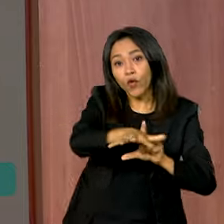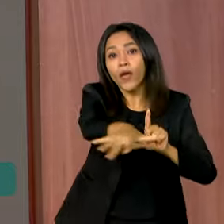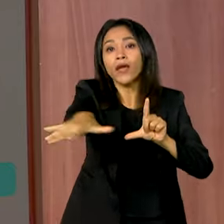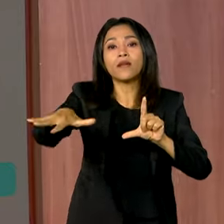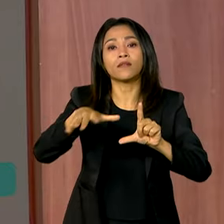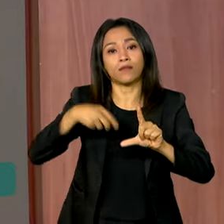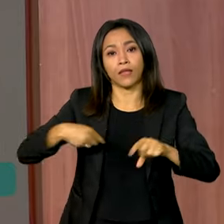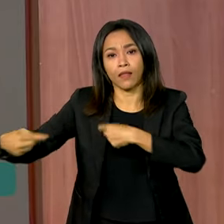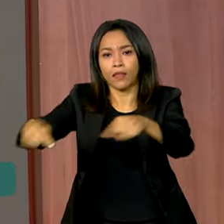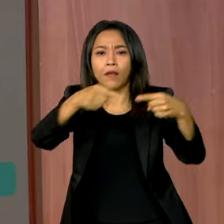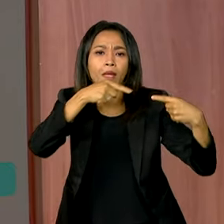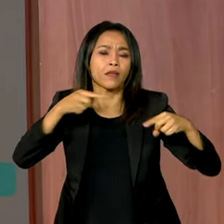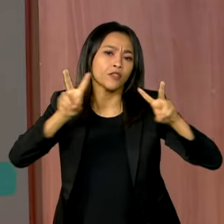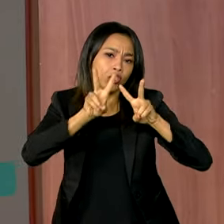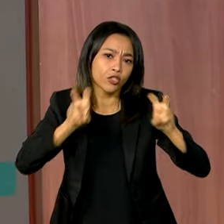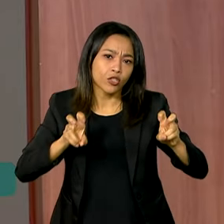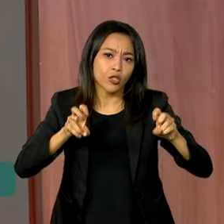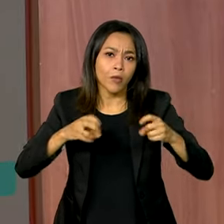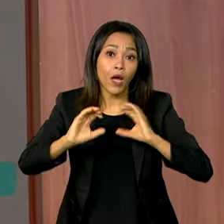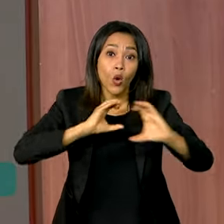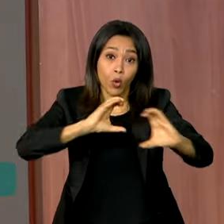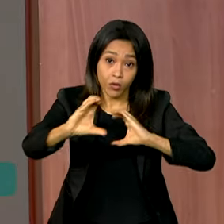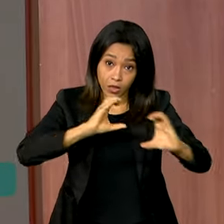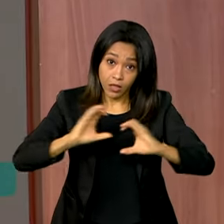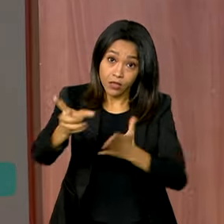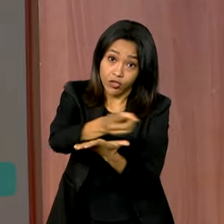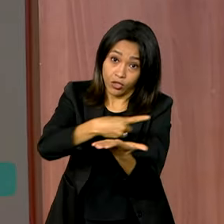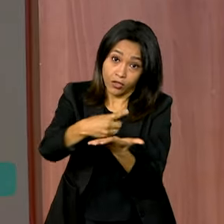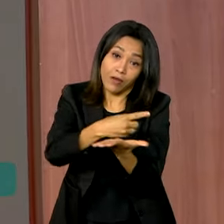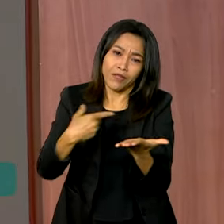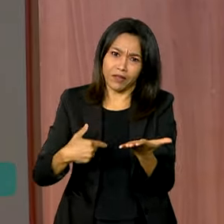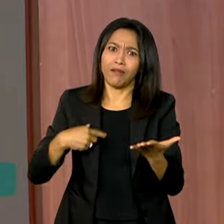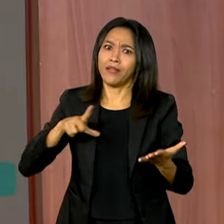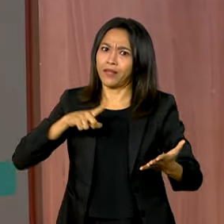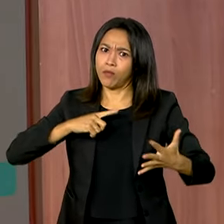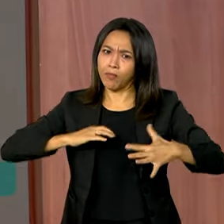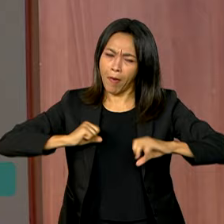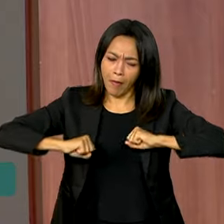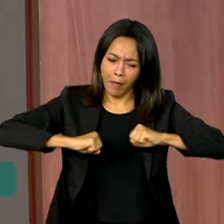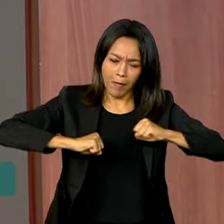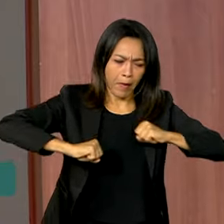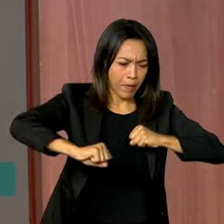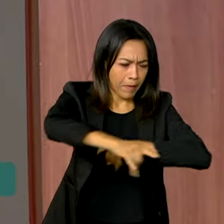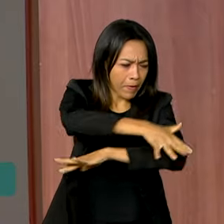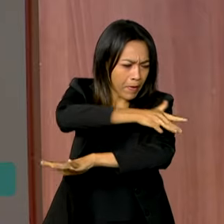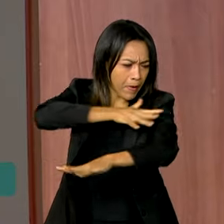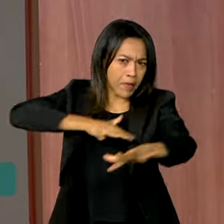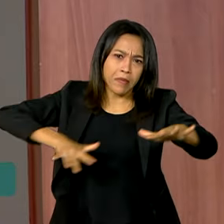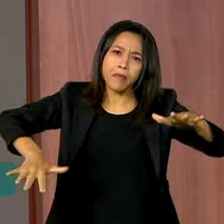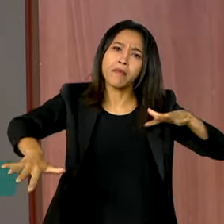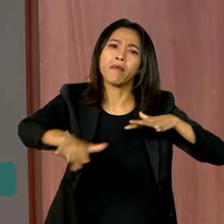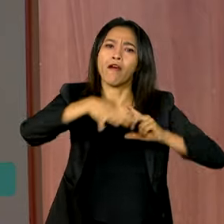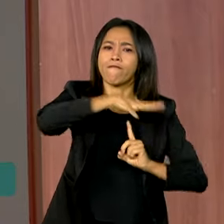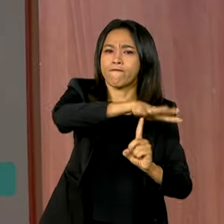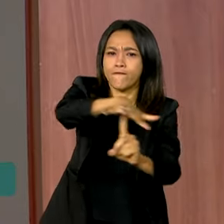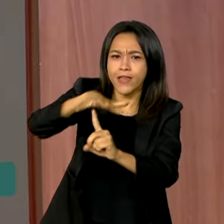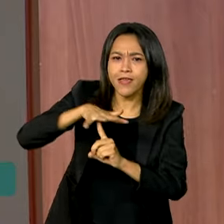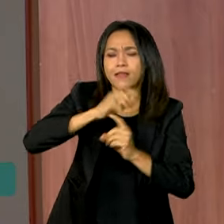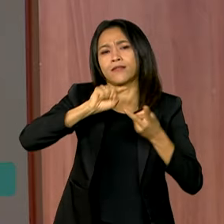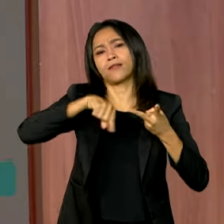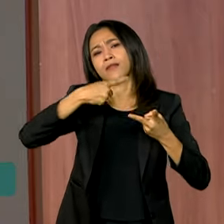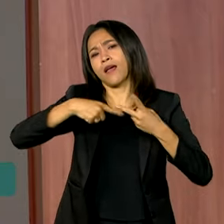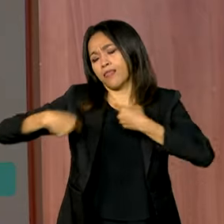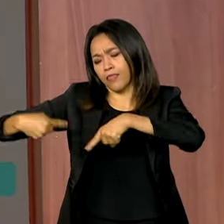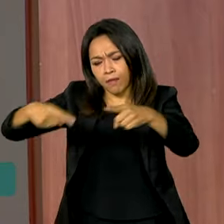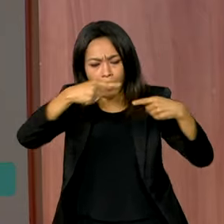essa comunicação digital. Então, será bastante movimentado o espaço do Boulevard com feiras, com debates,